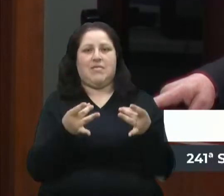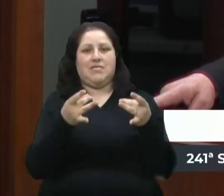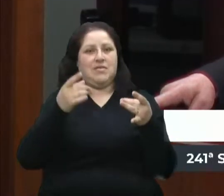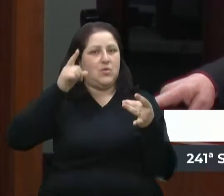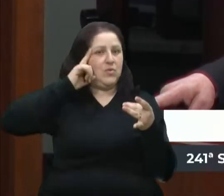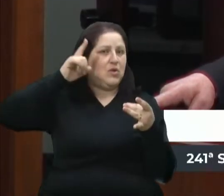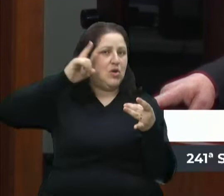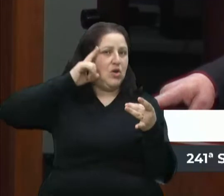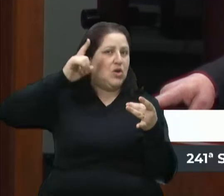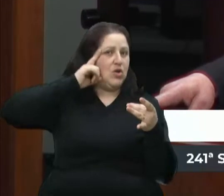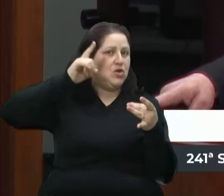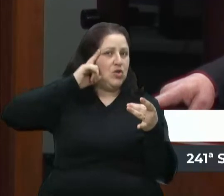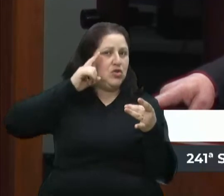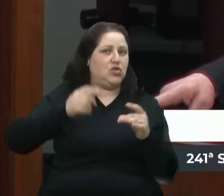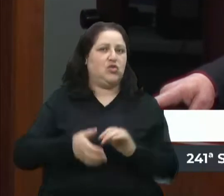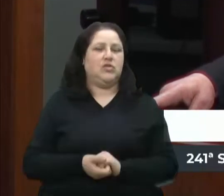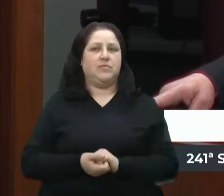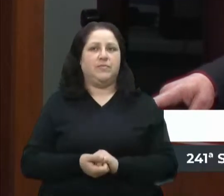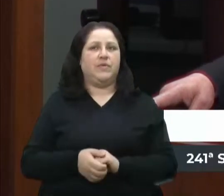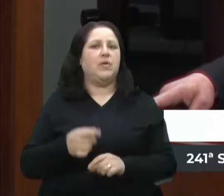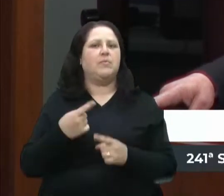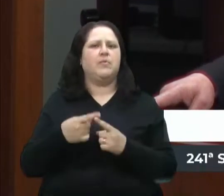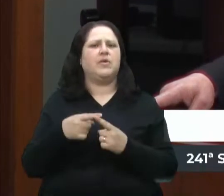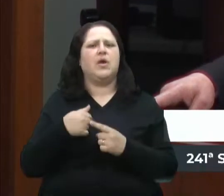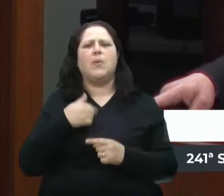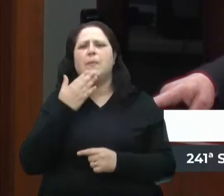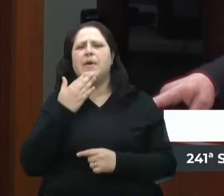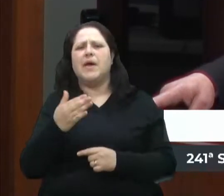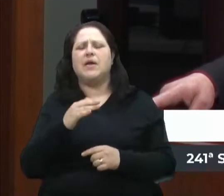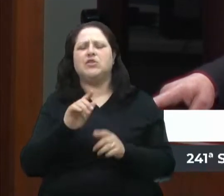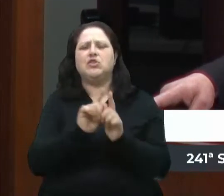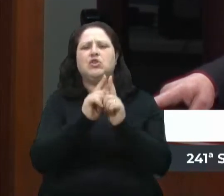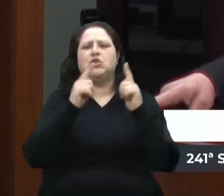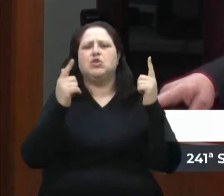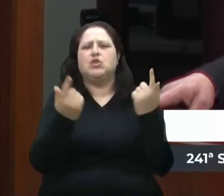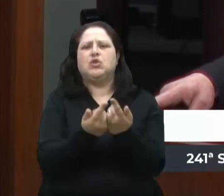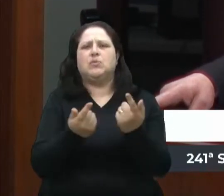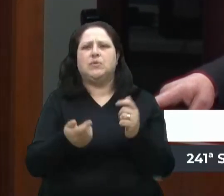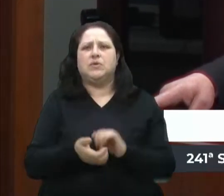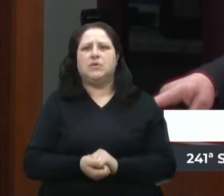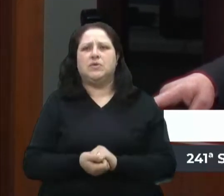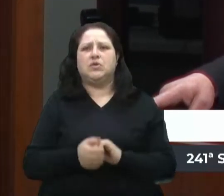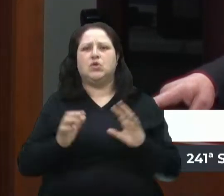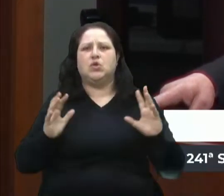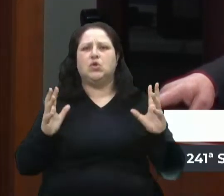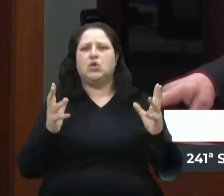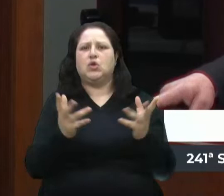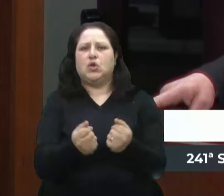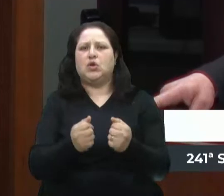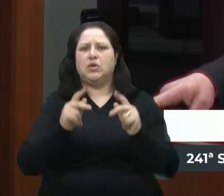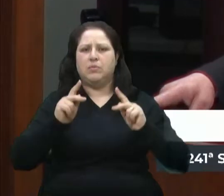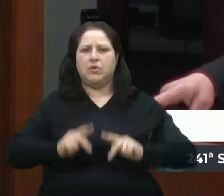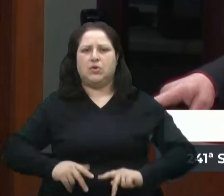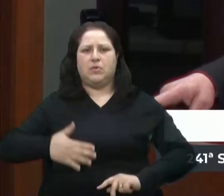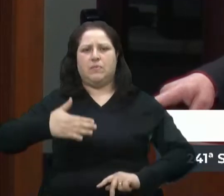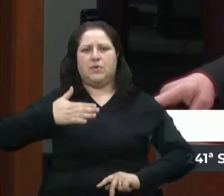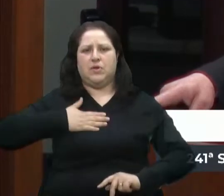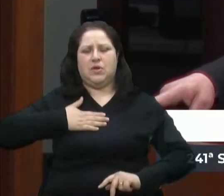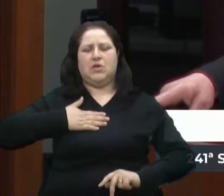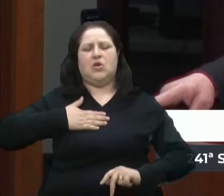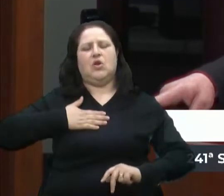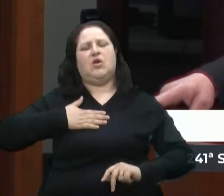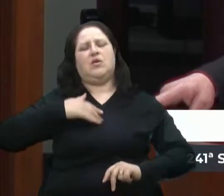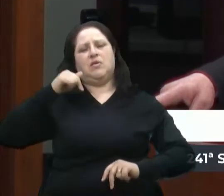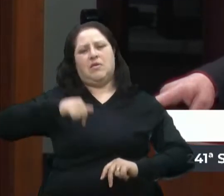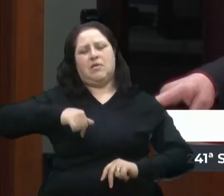dia. E por que eu pedi nos grupos? Para que todos os patriotas da nossa cidade, da